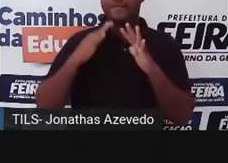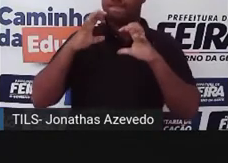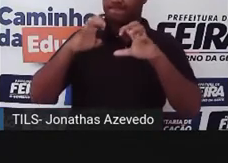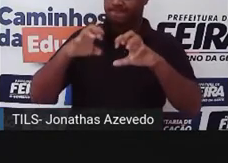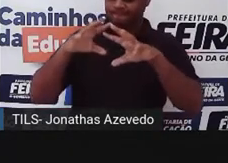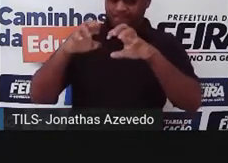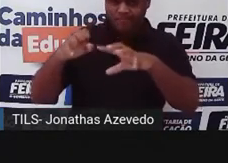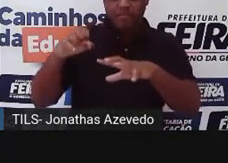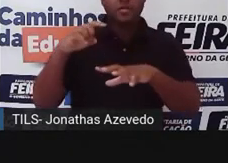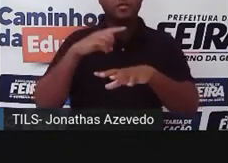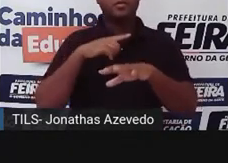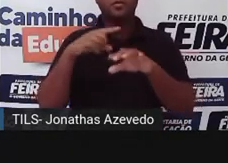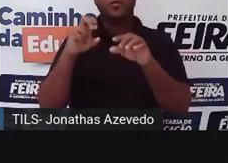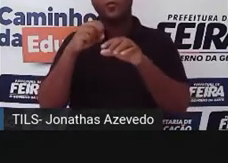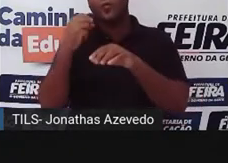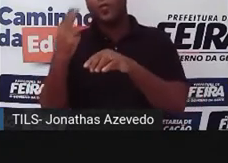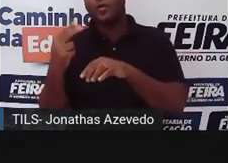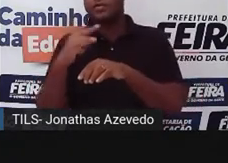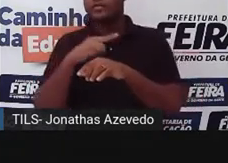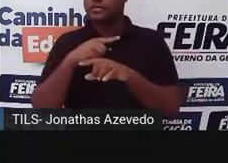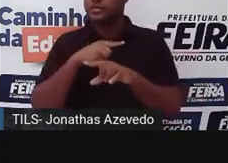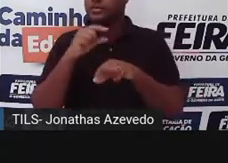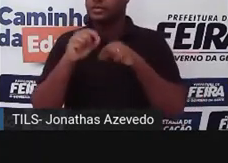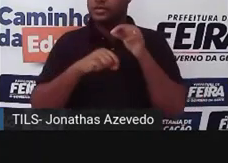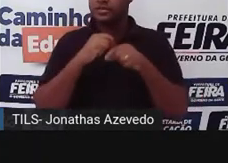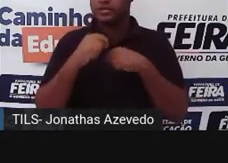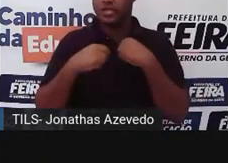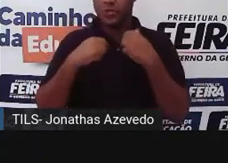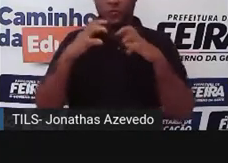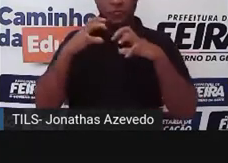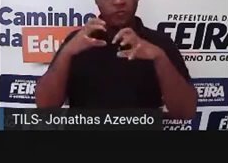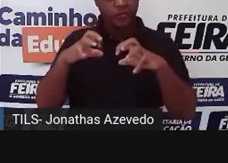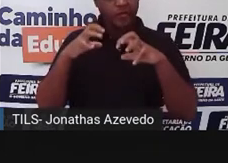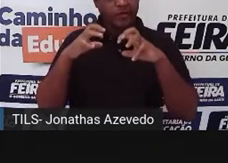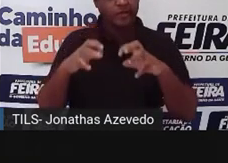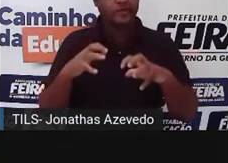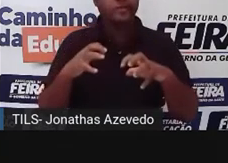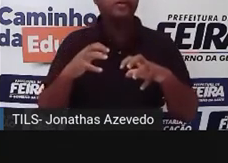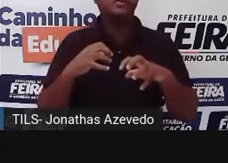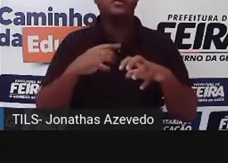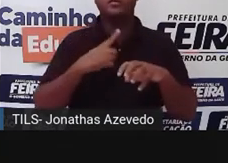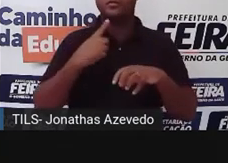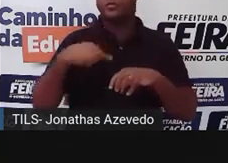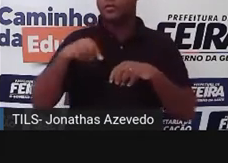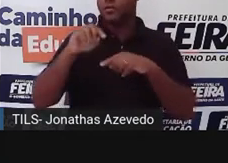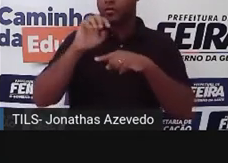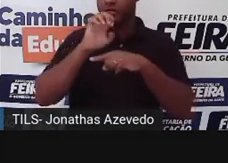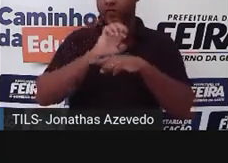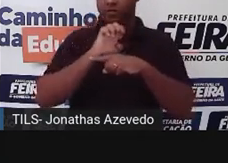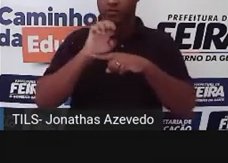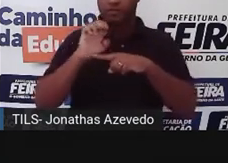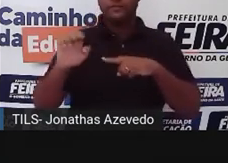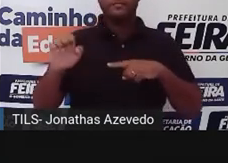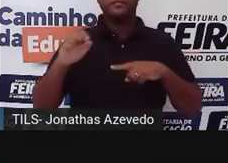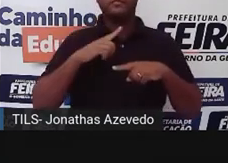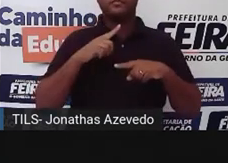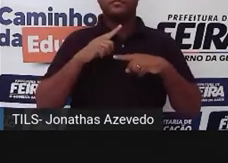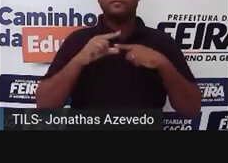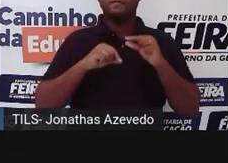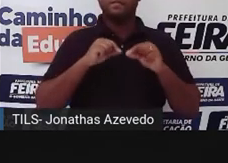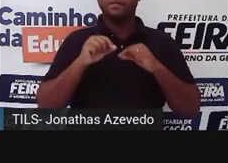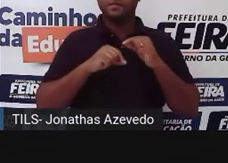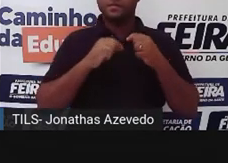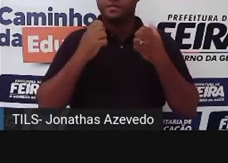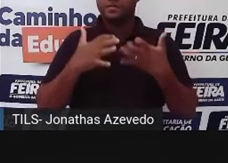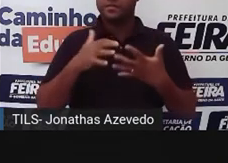conto de terror ou de assombração tradicional do Equador e que tem como